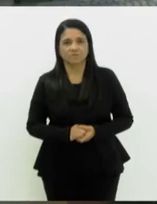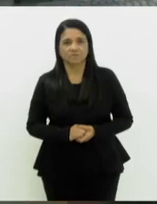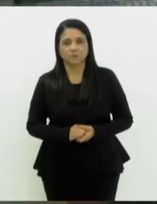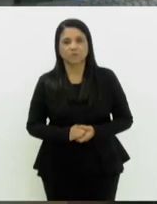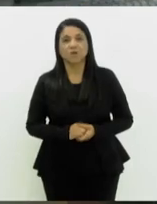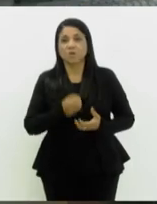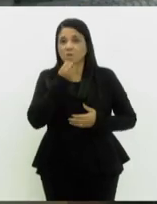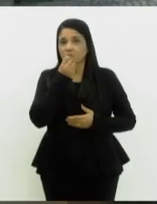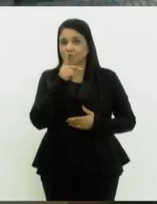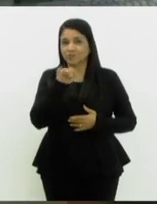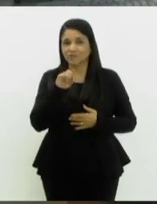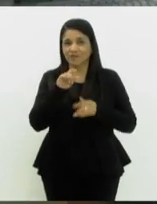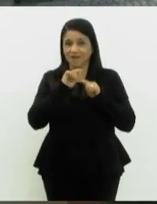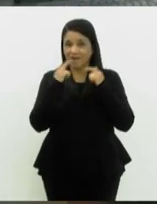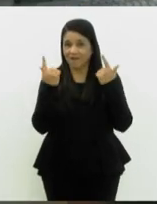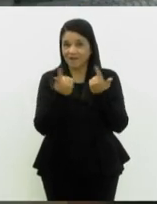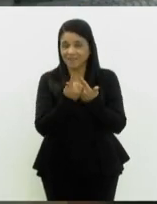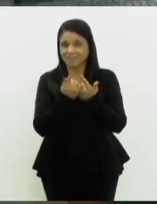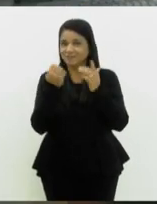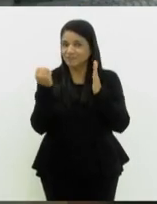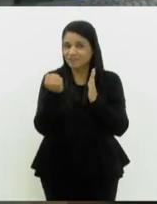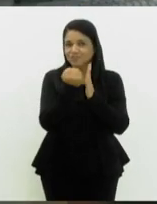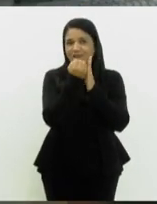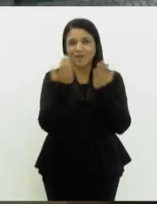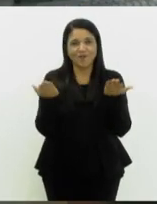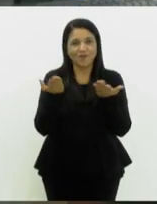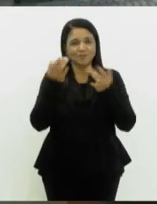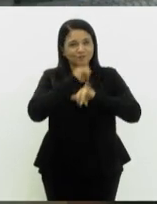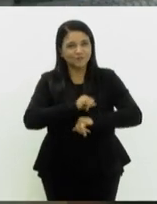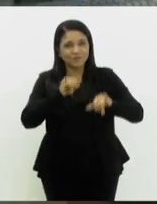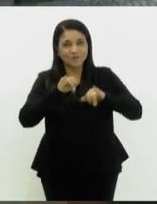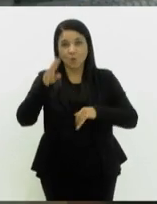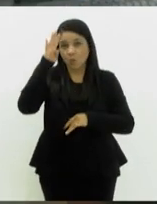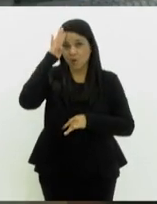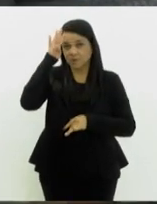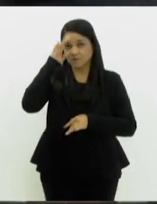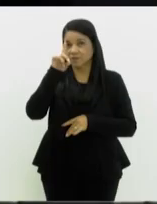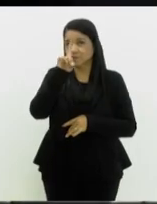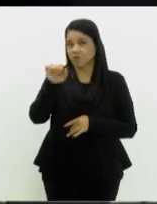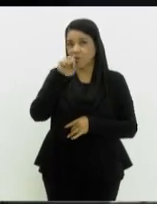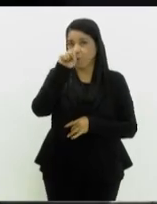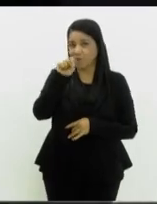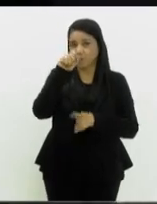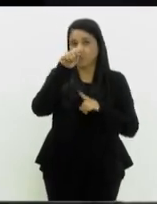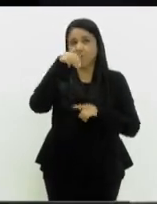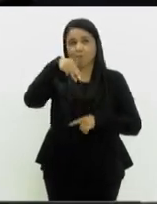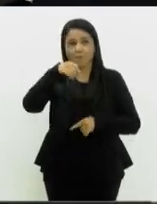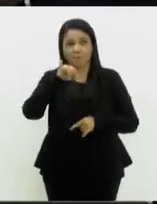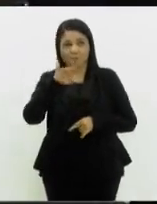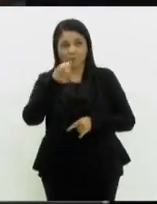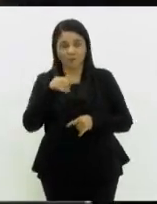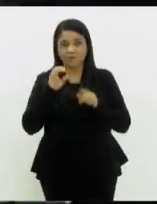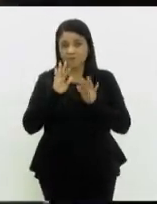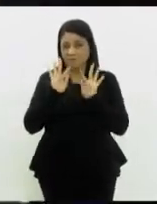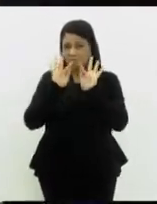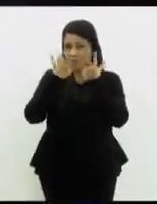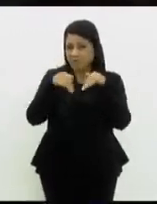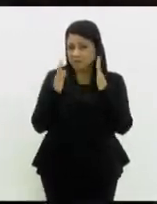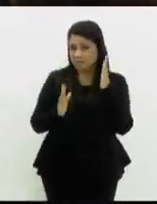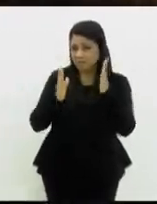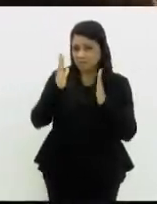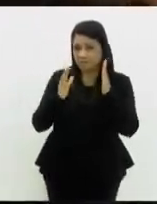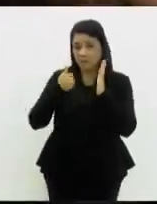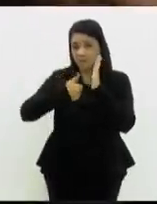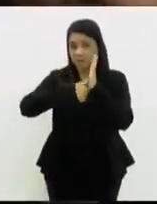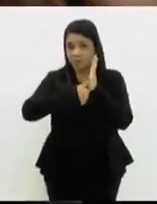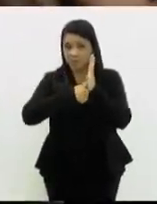O Bom Dia Alerj traz os seguintes destaques nesta quarta-feira, 8 de maio. Termina hoje o prazo para fazer a